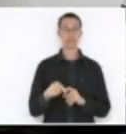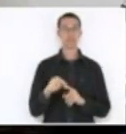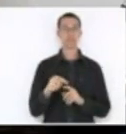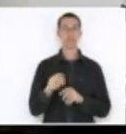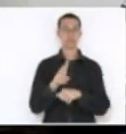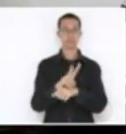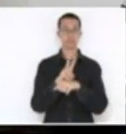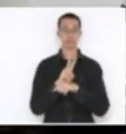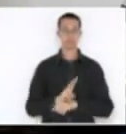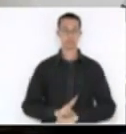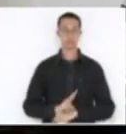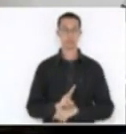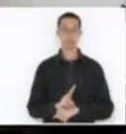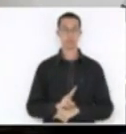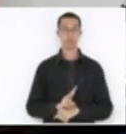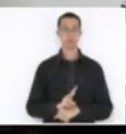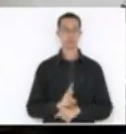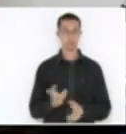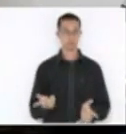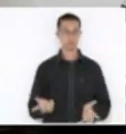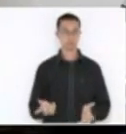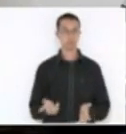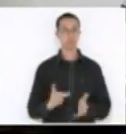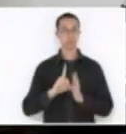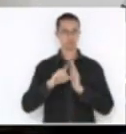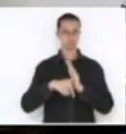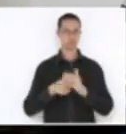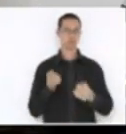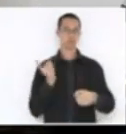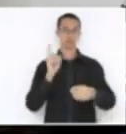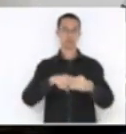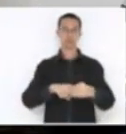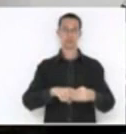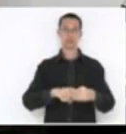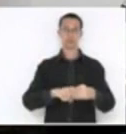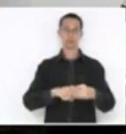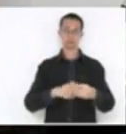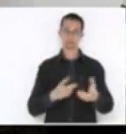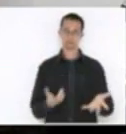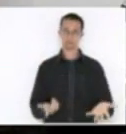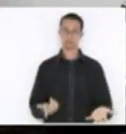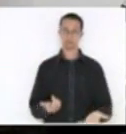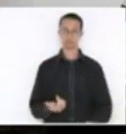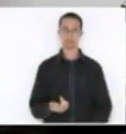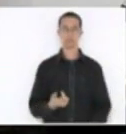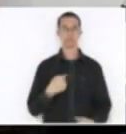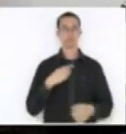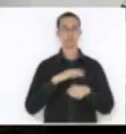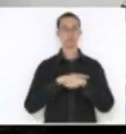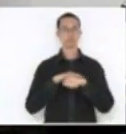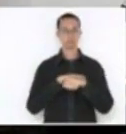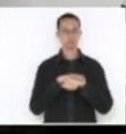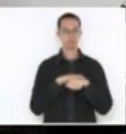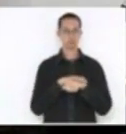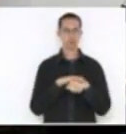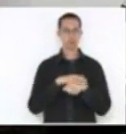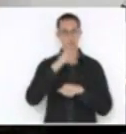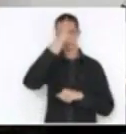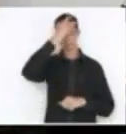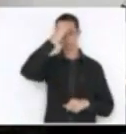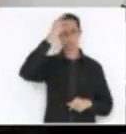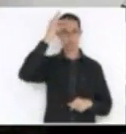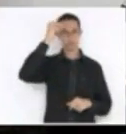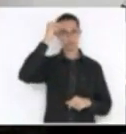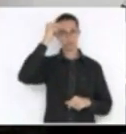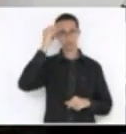Isso é um empréstimo. Esse recurso tem que ser devolvido no futuro. E eu conversei com alguns prefeitos, inclusive, que foram atrás de